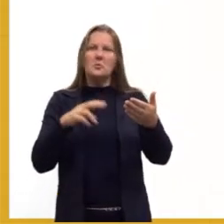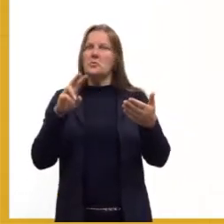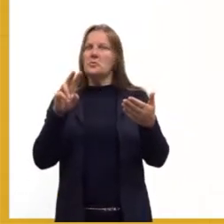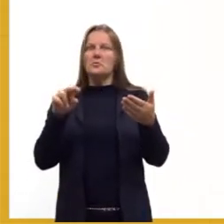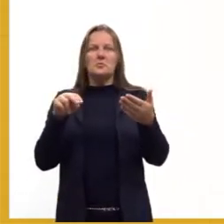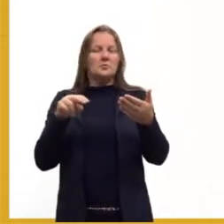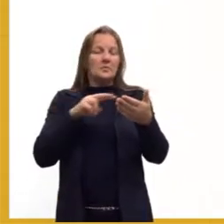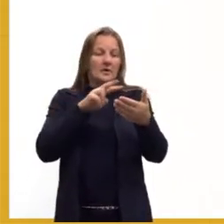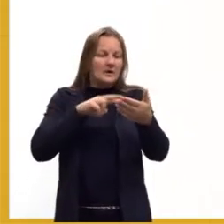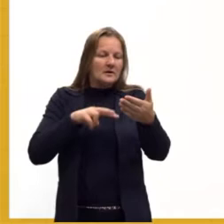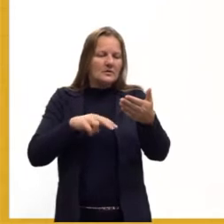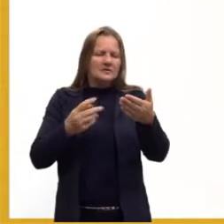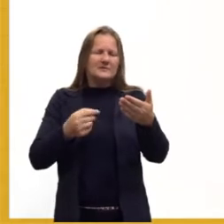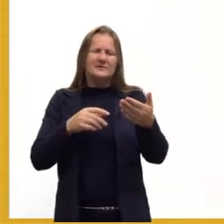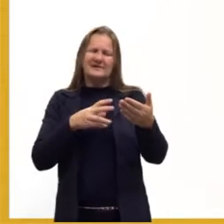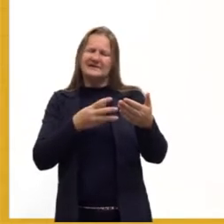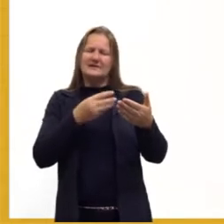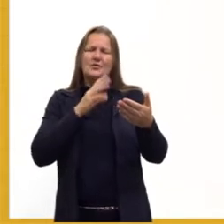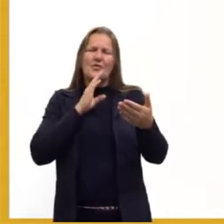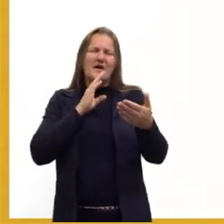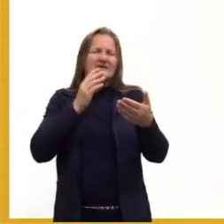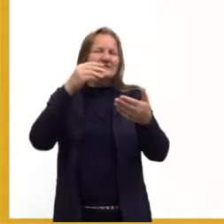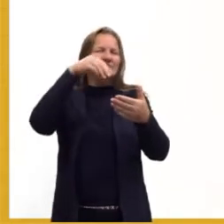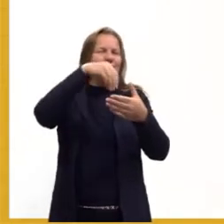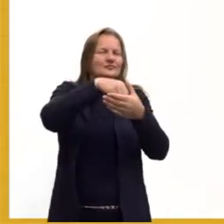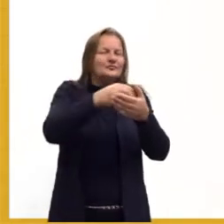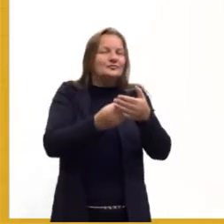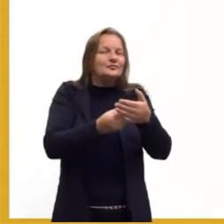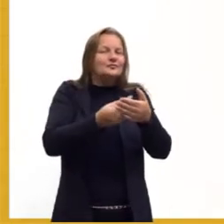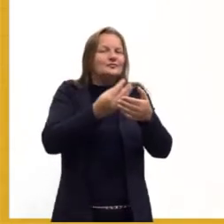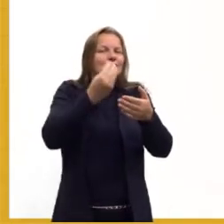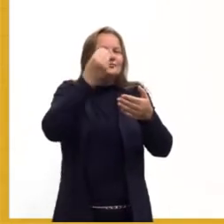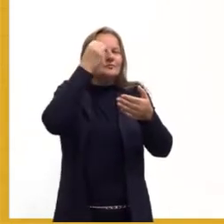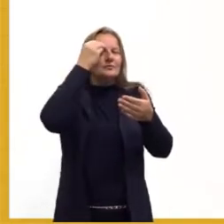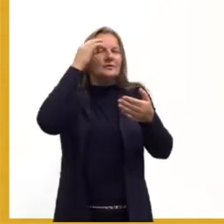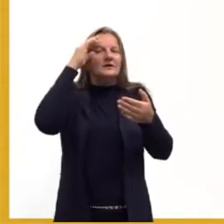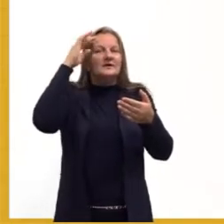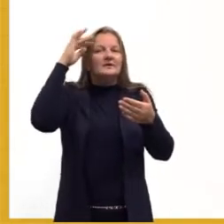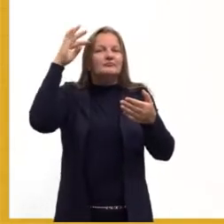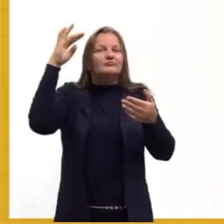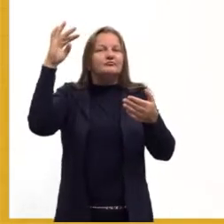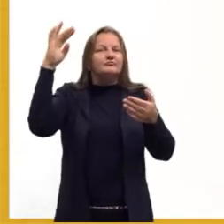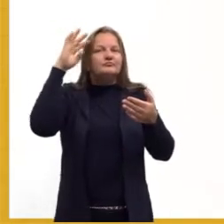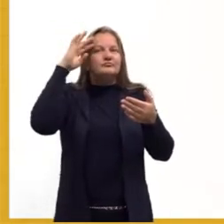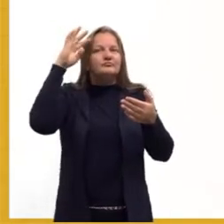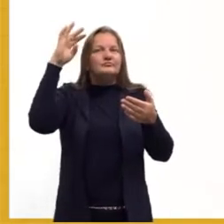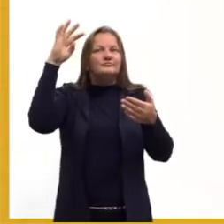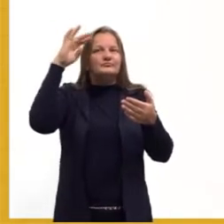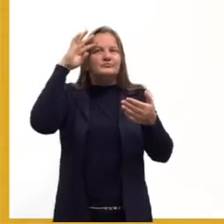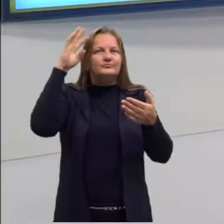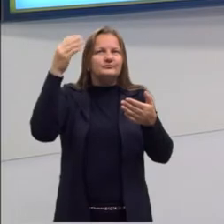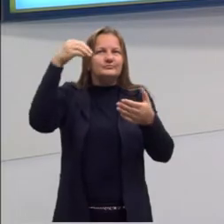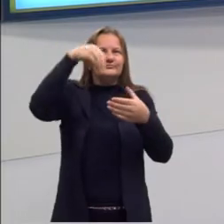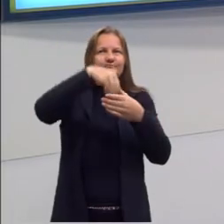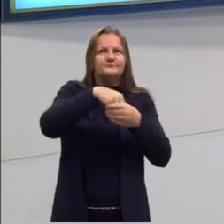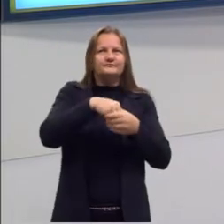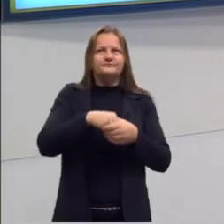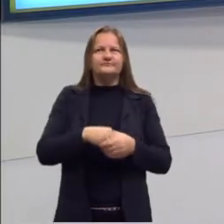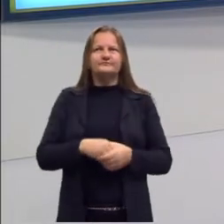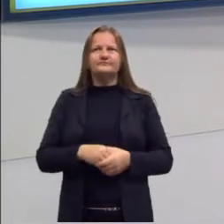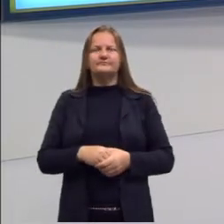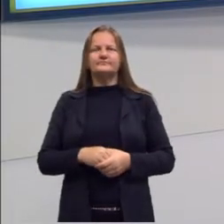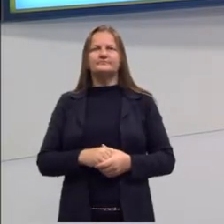ter lido ele anteriormente? Que é aquilo que eu já falei, né? A ideia de que, olha, esse rostinho aqui